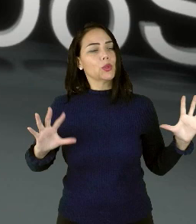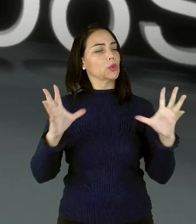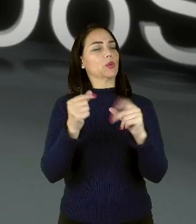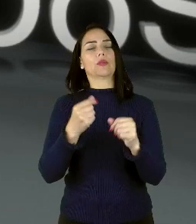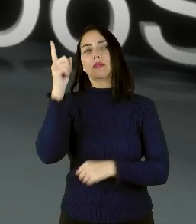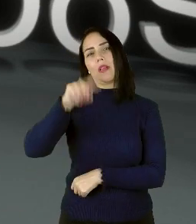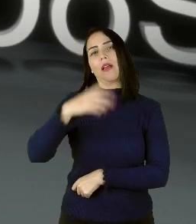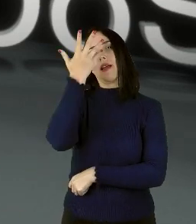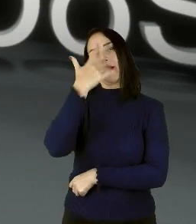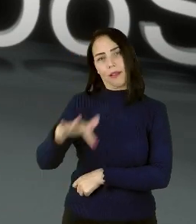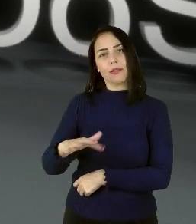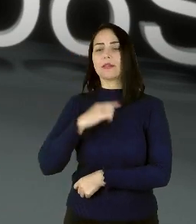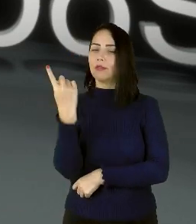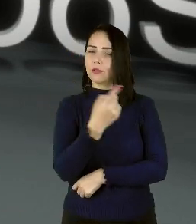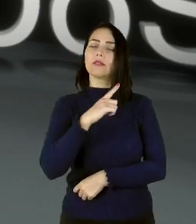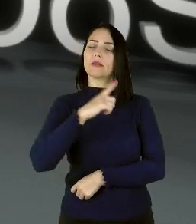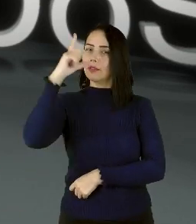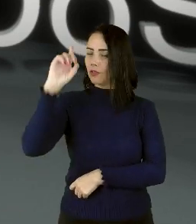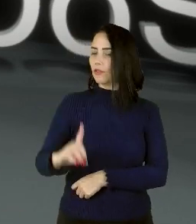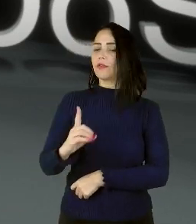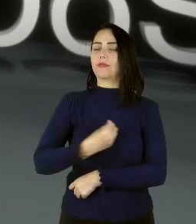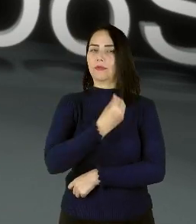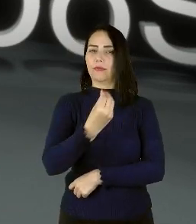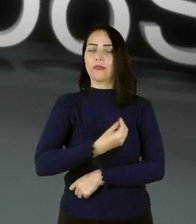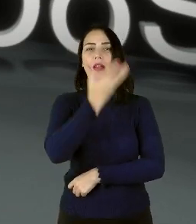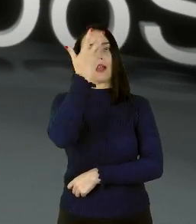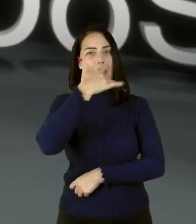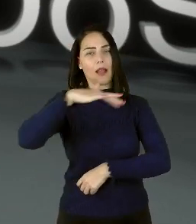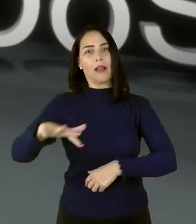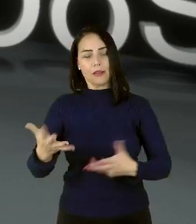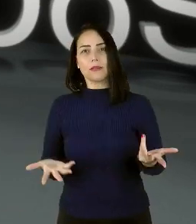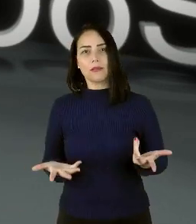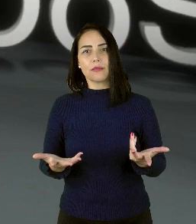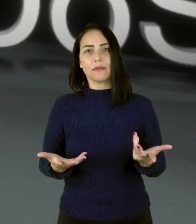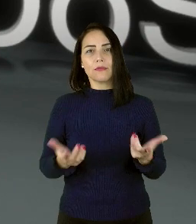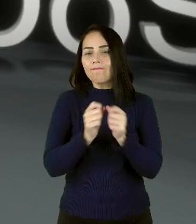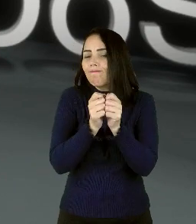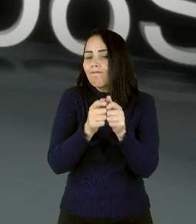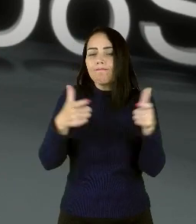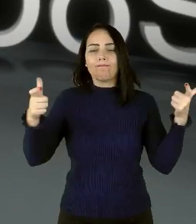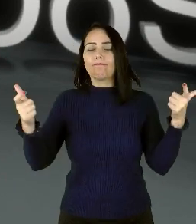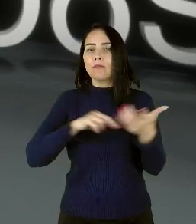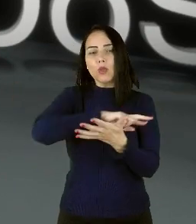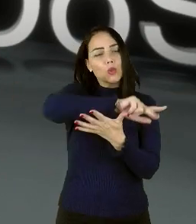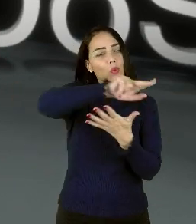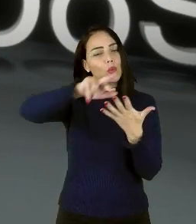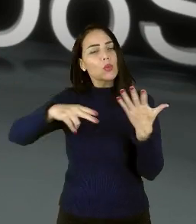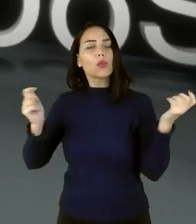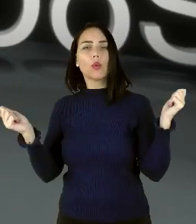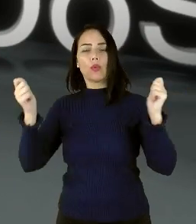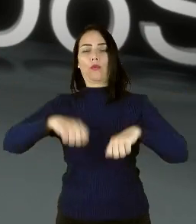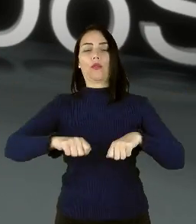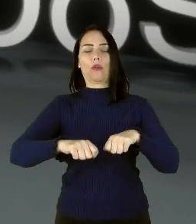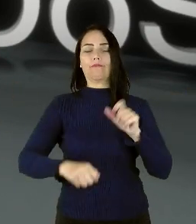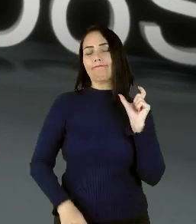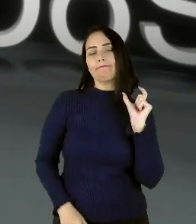todas são crianças e todas têm o direito de viver suas infâncias. Na pluralidade e na potencialidade